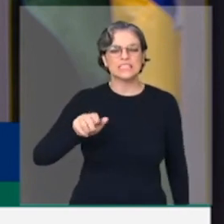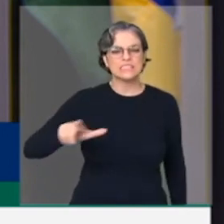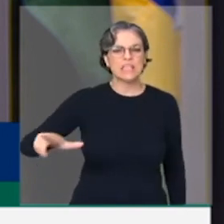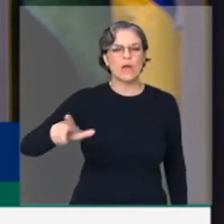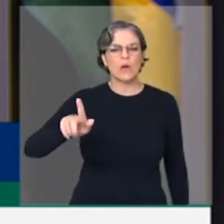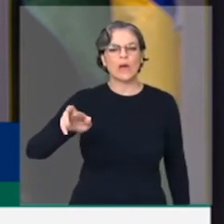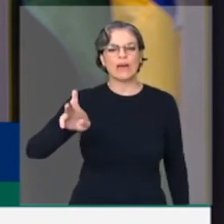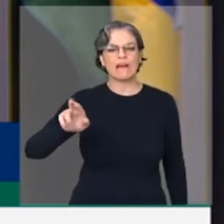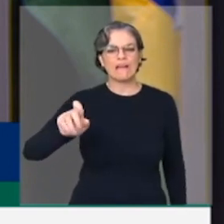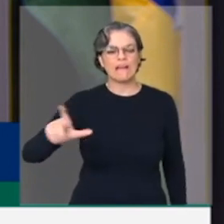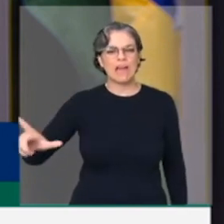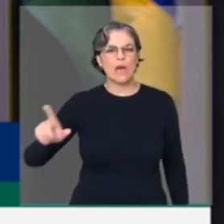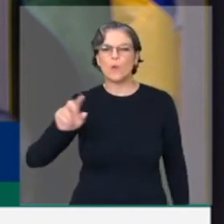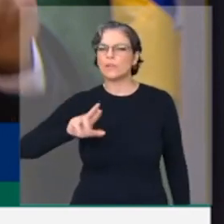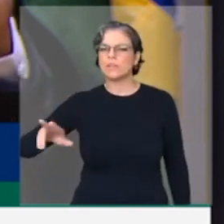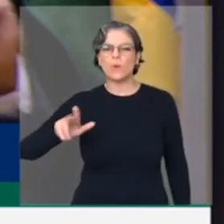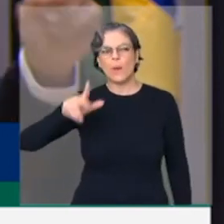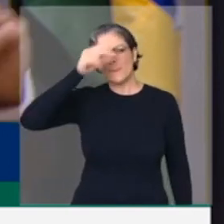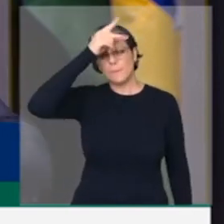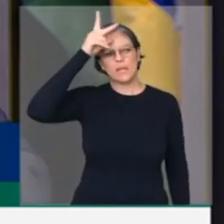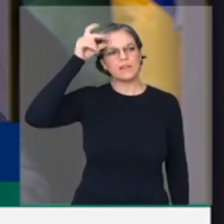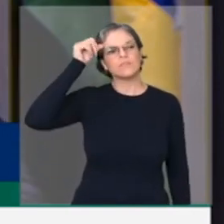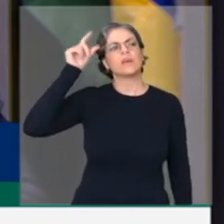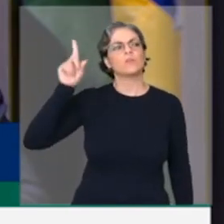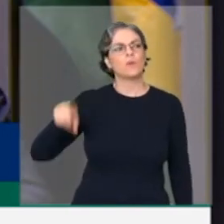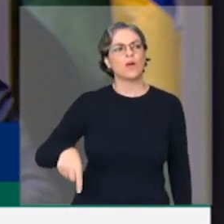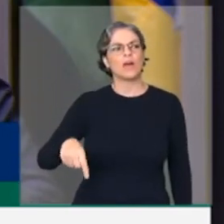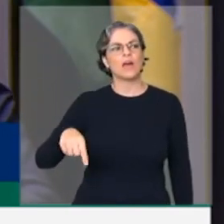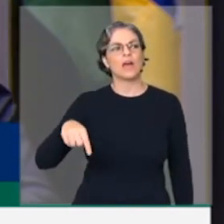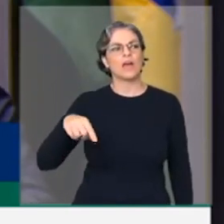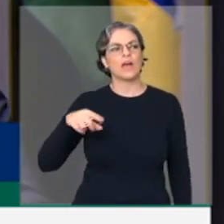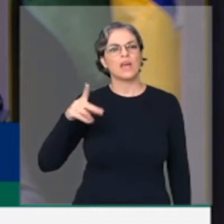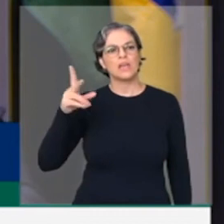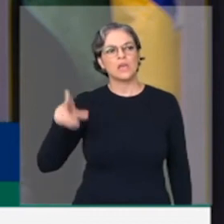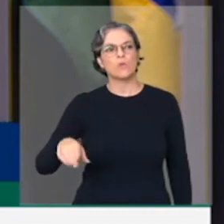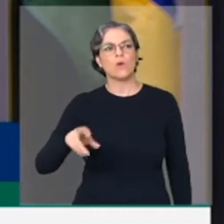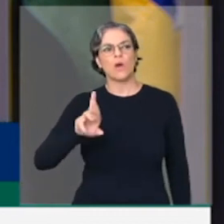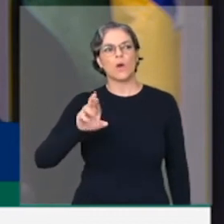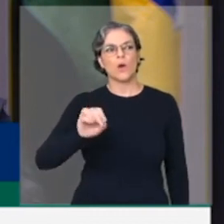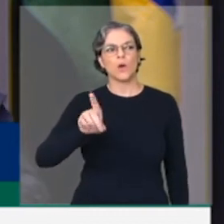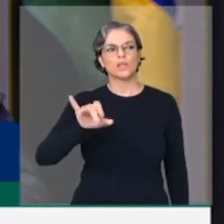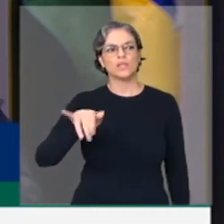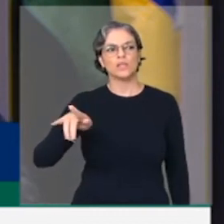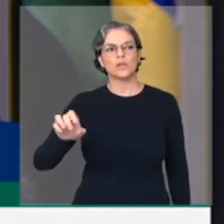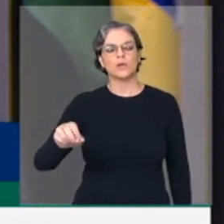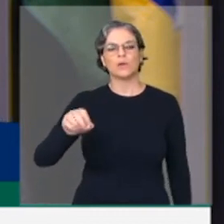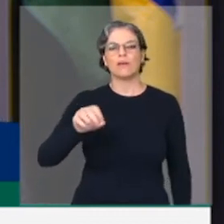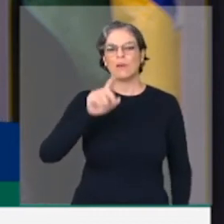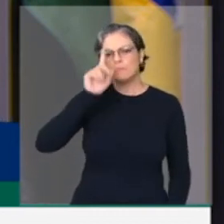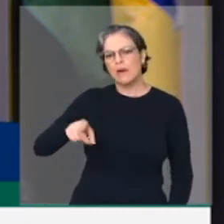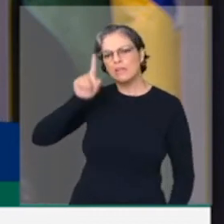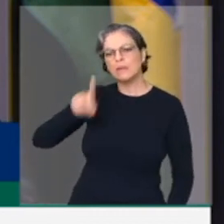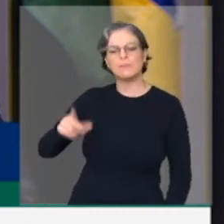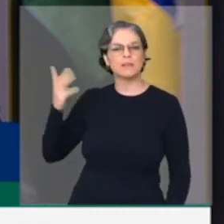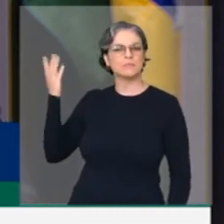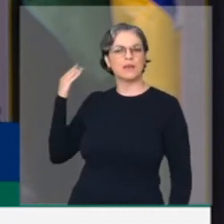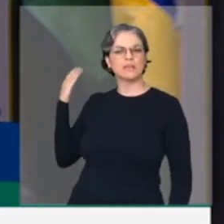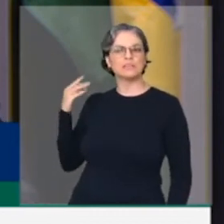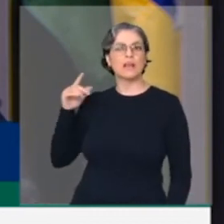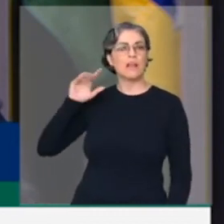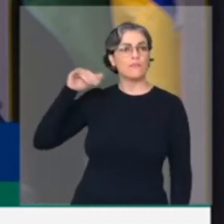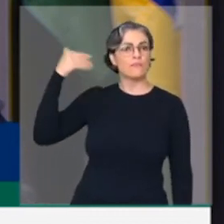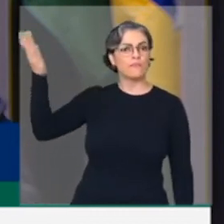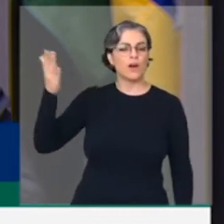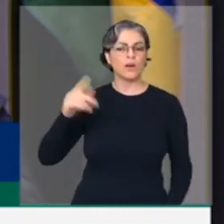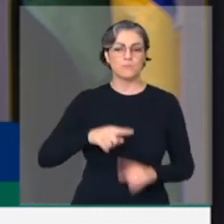prefeito, é um poste. Poste do antigo prefeito Rodrigo Neves, que está lá de Portugal, dando as ordens, mas tem que vir voltar para cá para